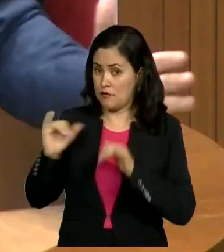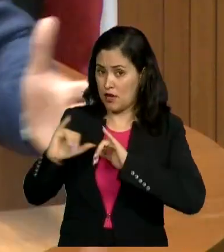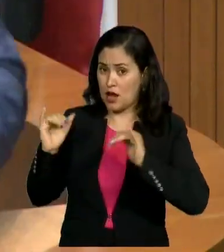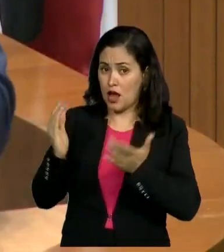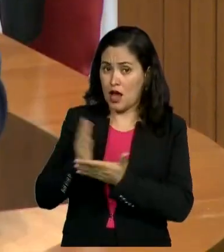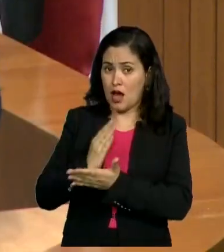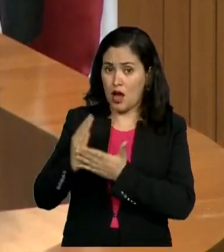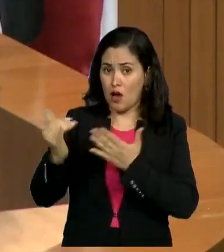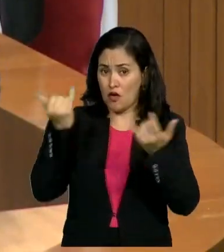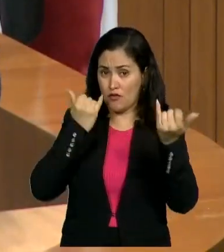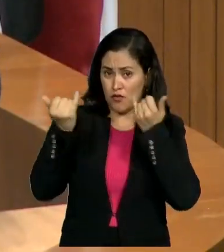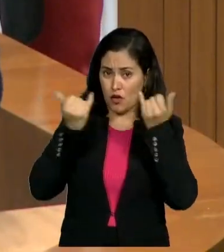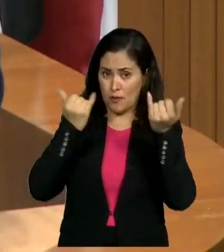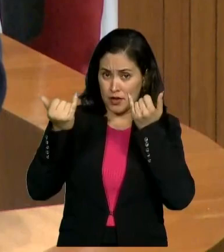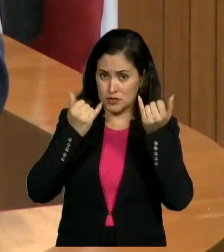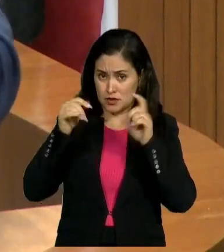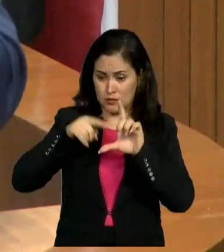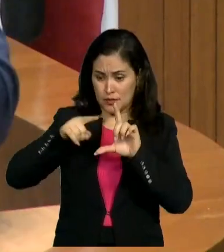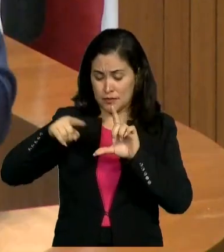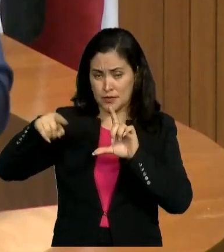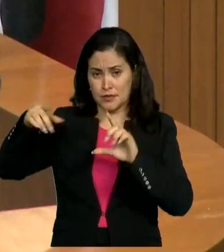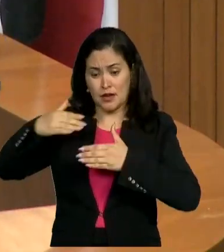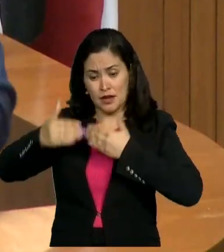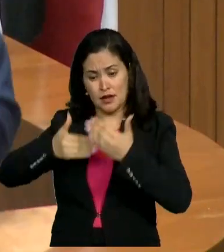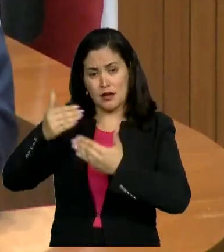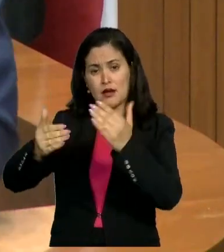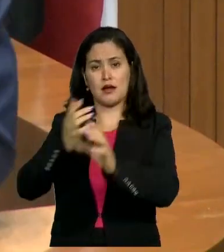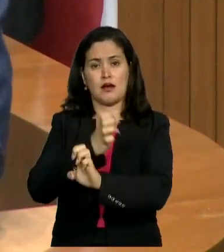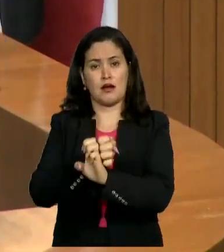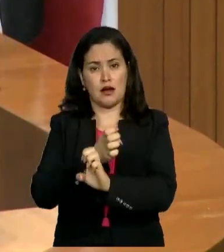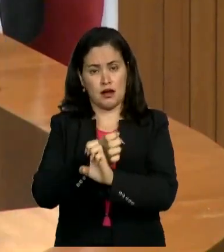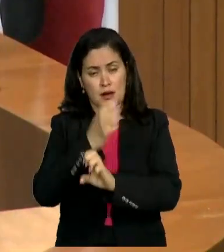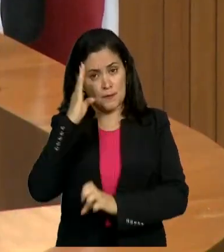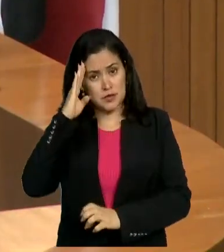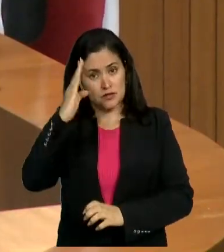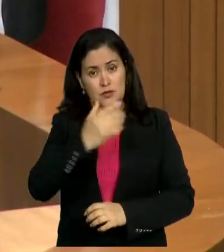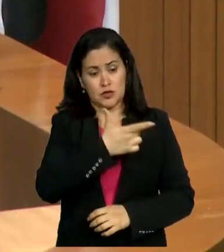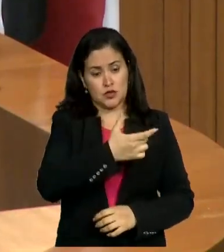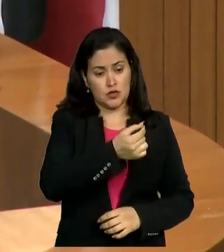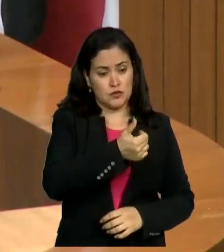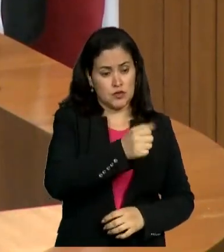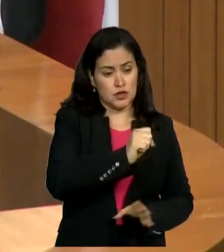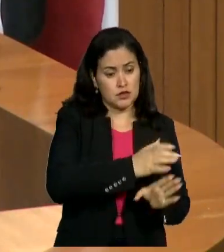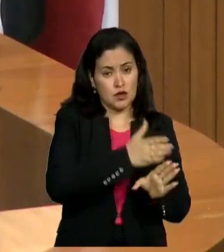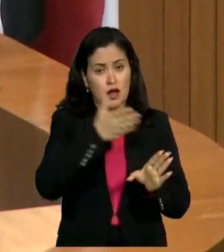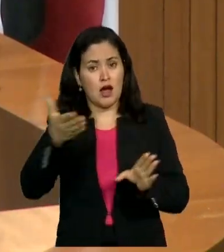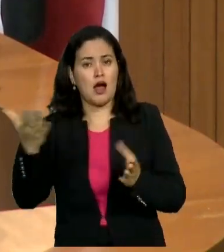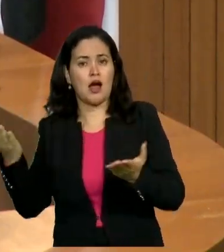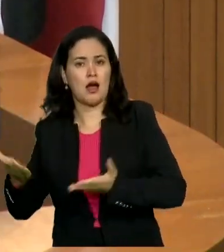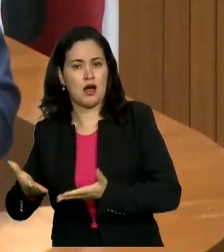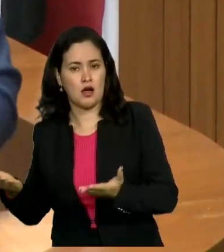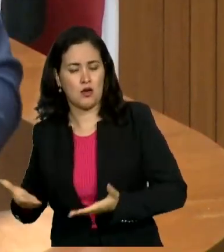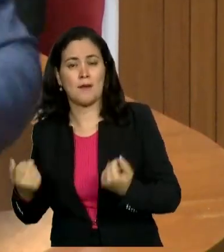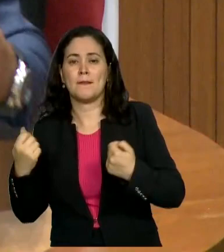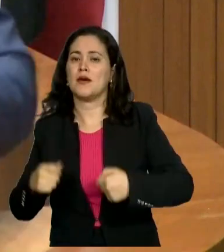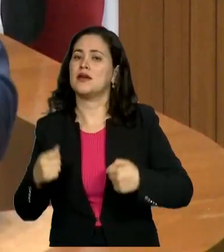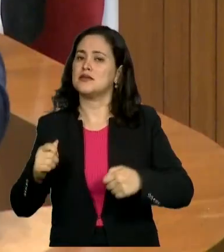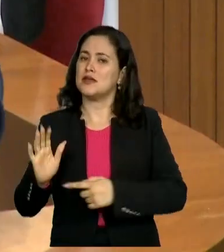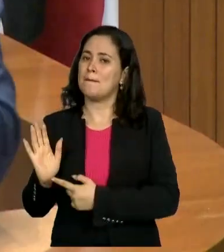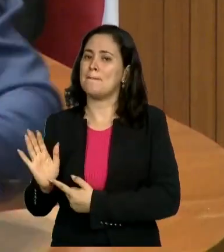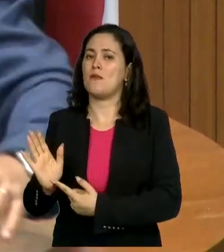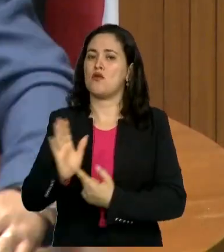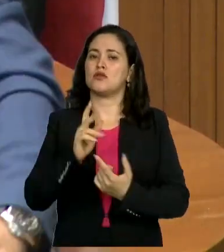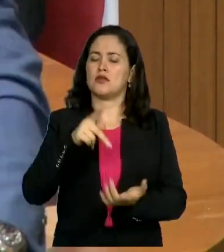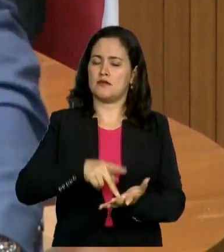principalmente a partir de 2018. Nós temos que fazer justiça em trazer os reais números para que essa casa possa